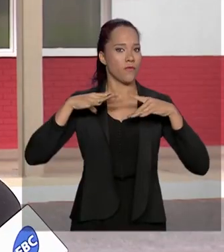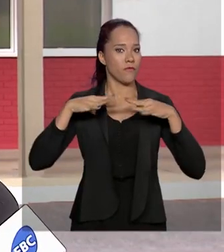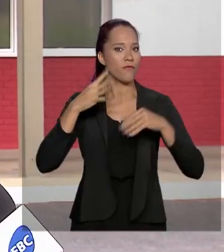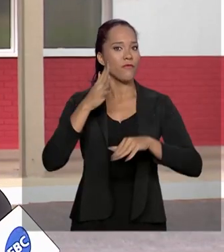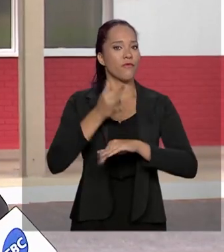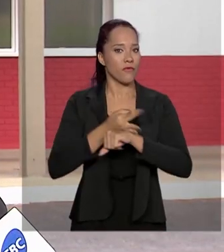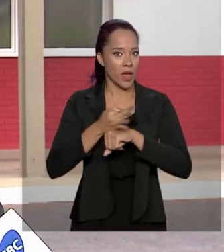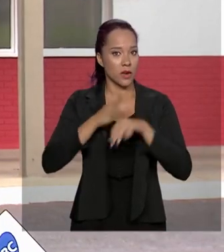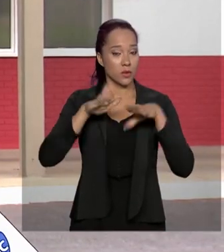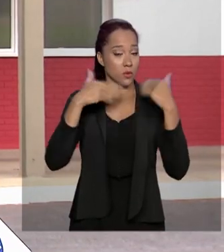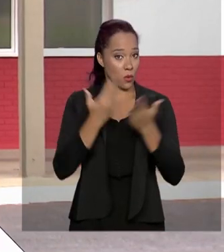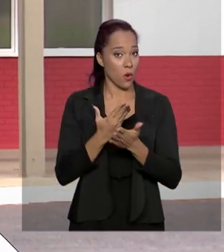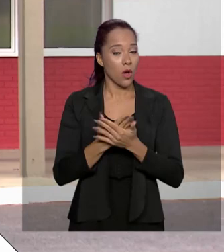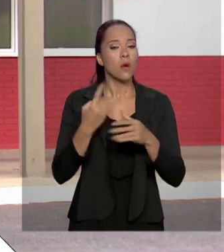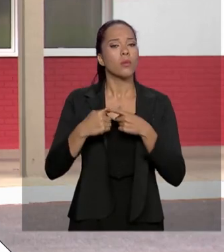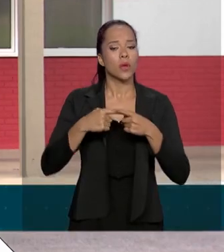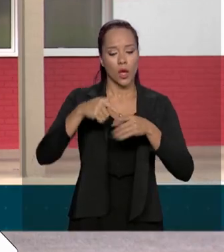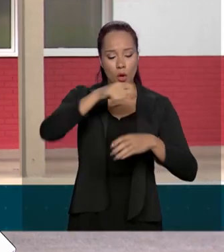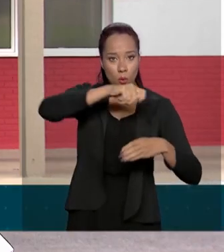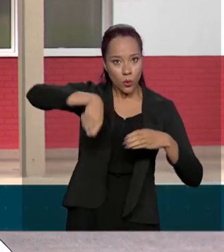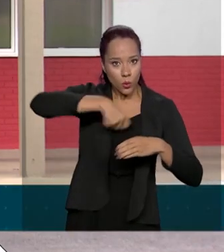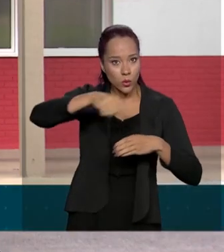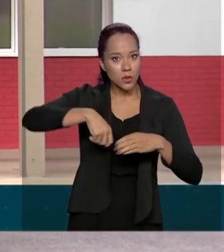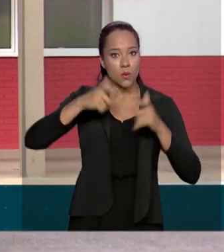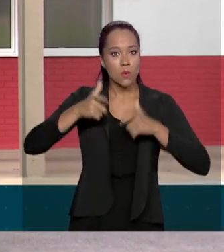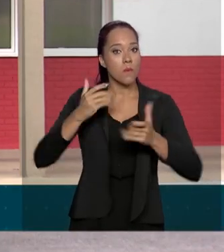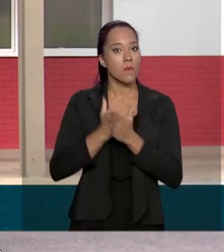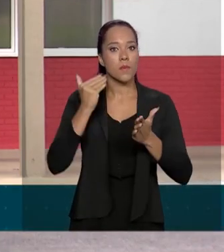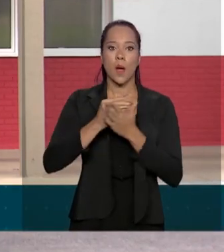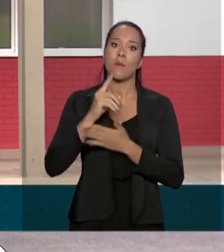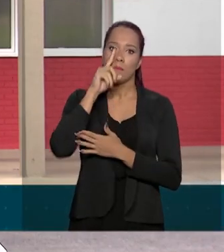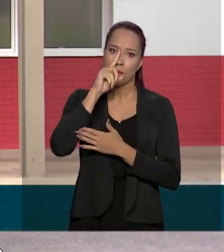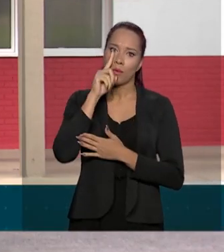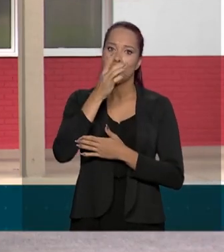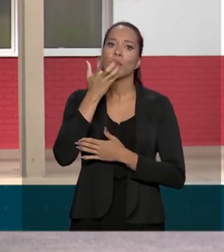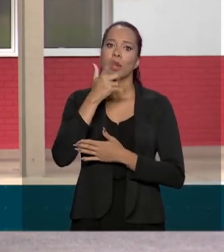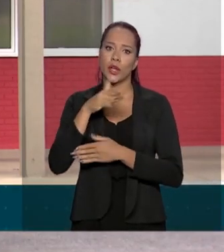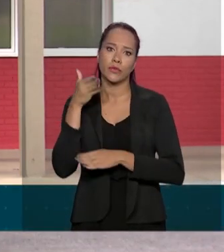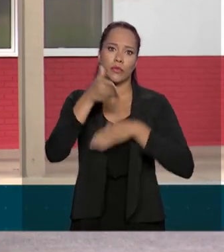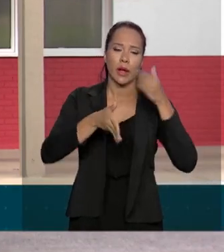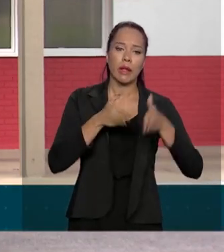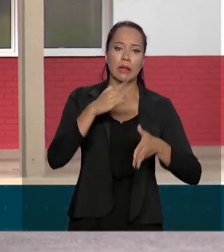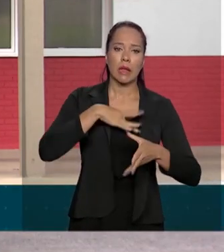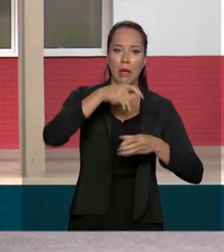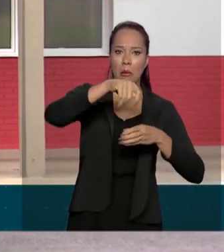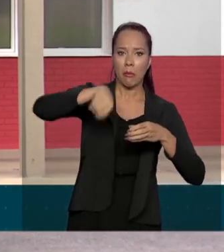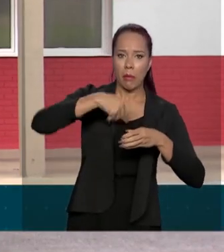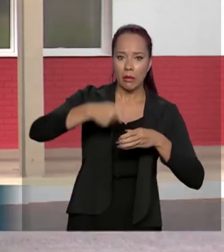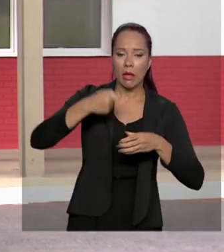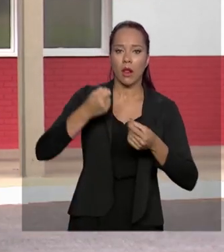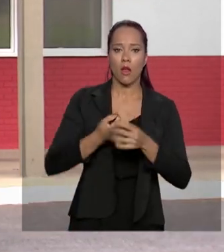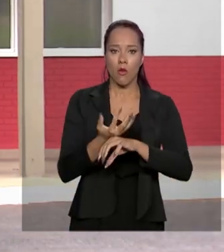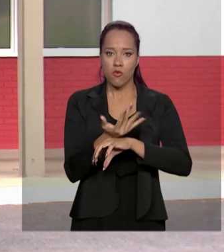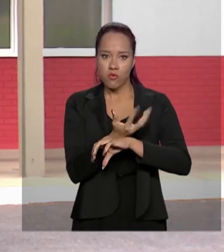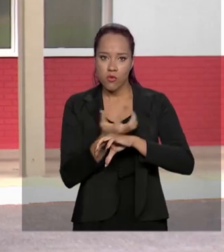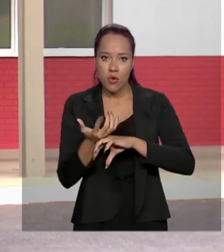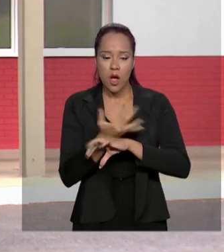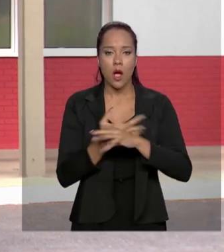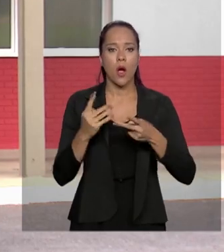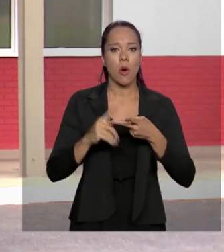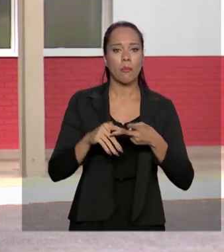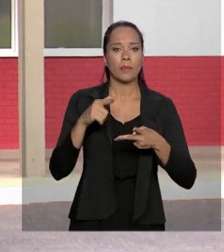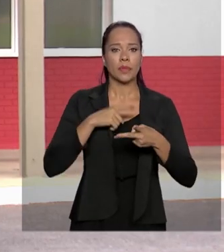A cozinha é com certeza o ambiente mais perigoso que uma criança possa frequentar. Temos as panelas, o fogão, os cabos